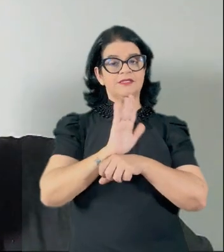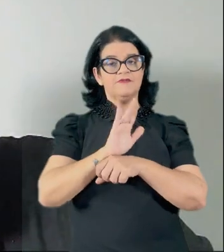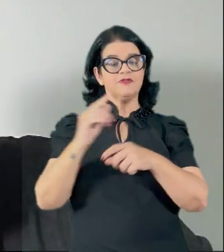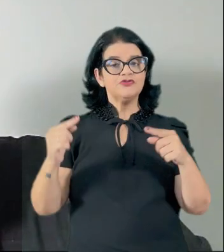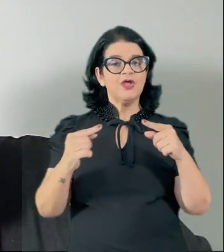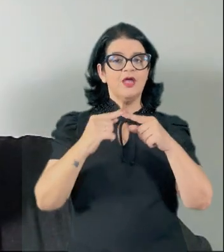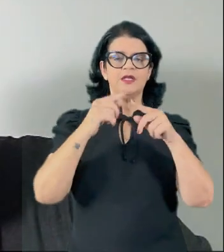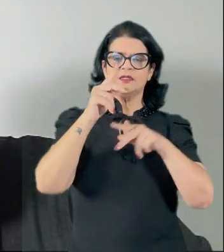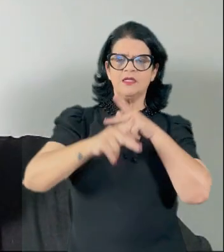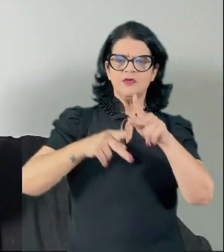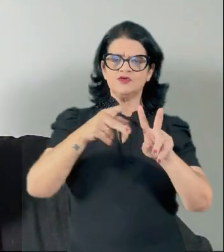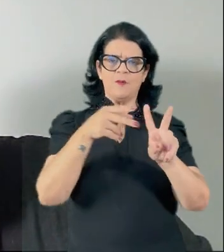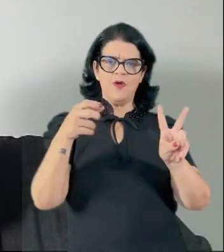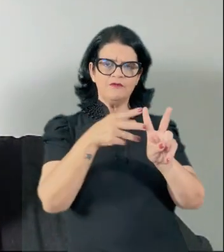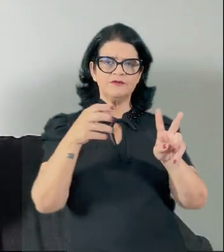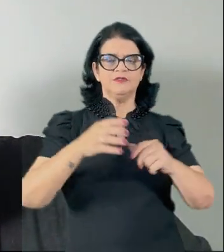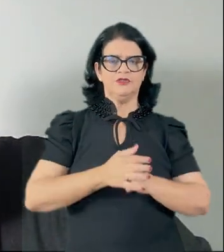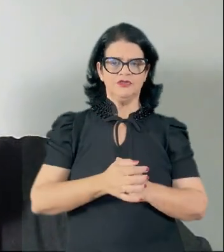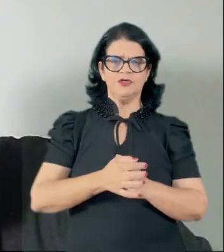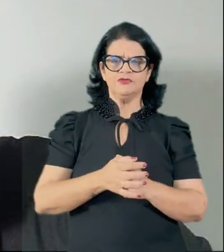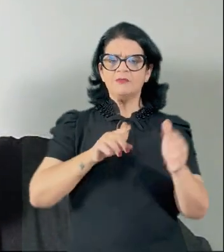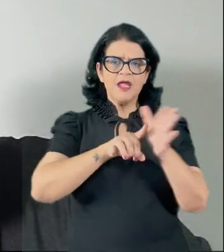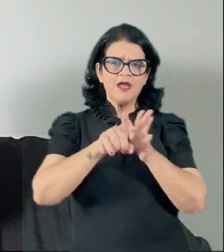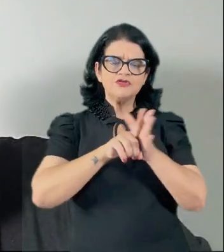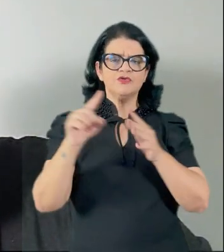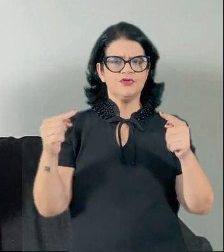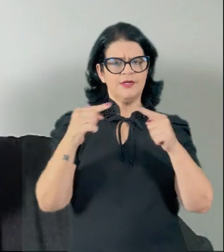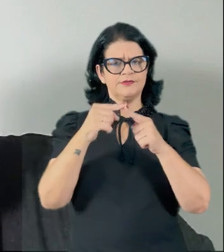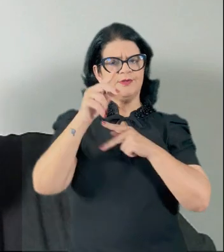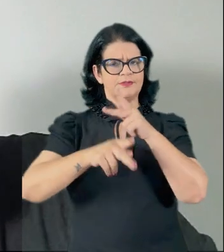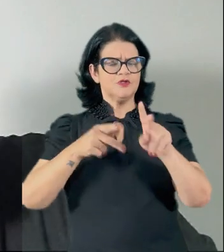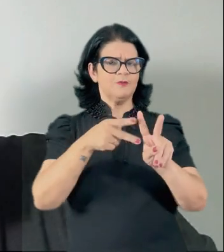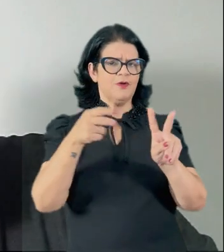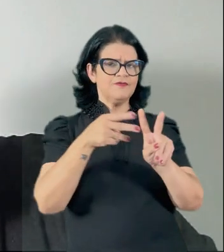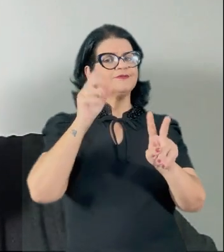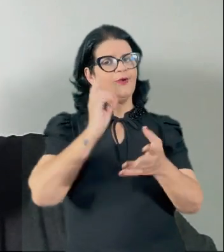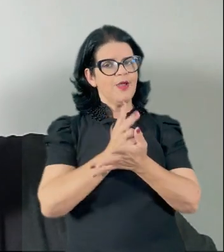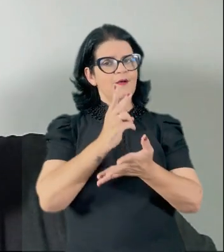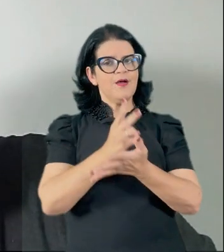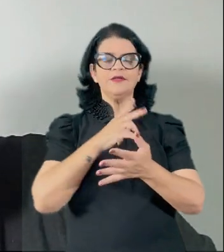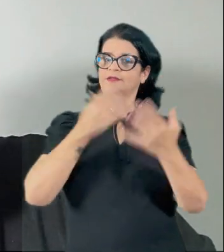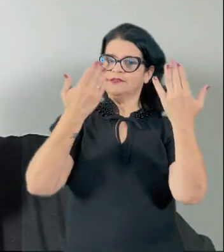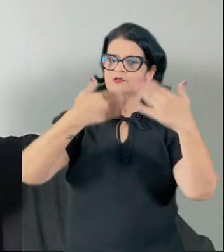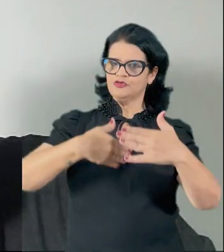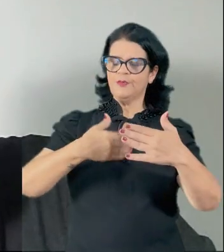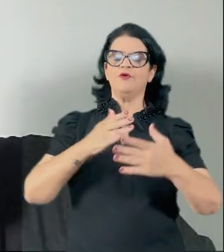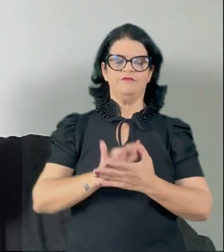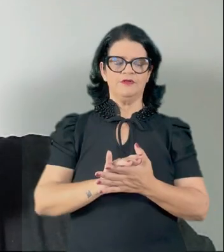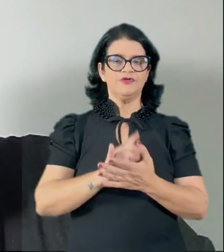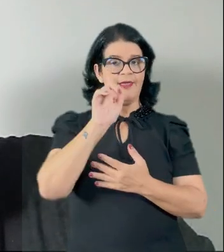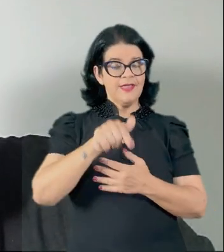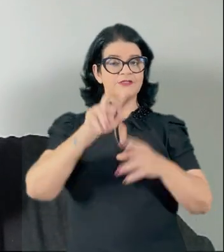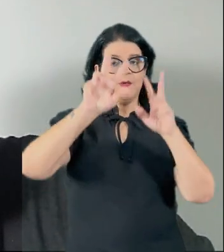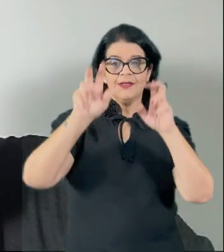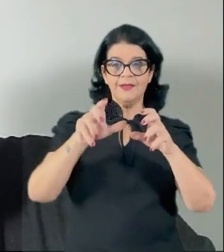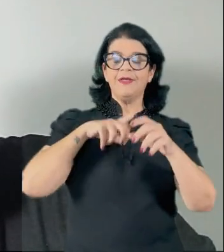quero brevemente abordar neste vídeo, está relacionado aos povos indígenas. Questões relacionadas aos povos indígenas são recorrentes